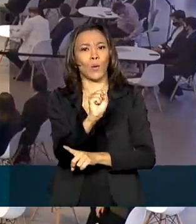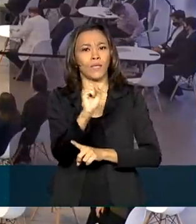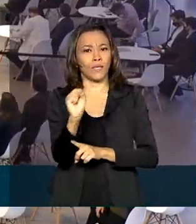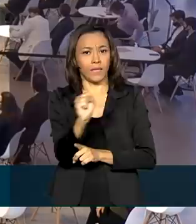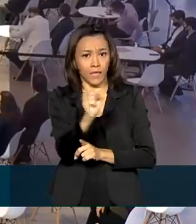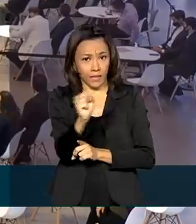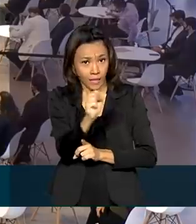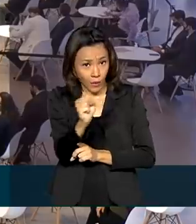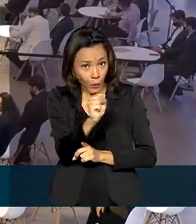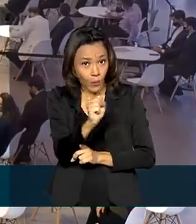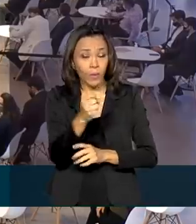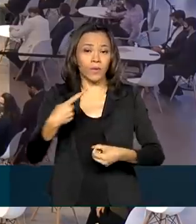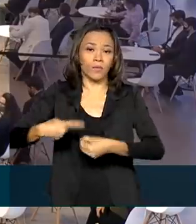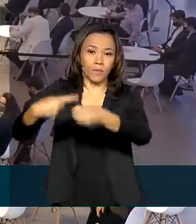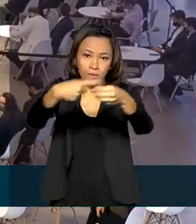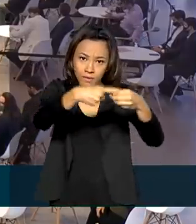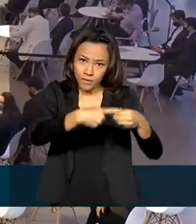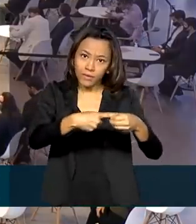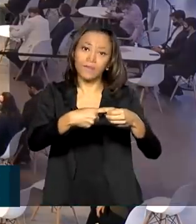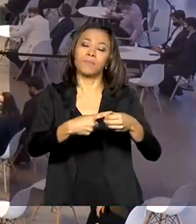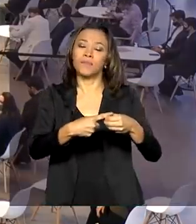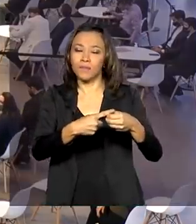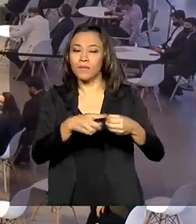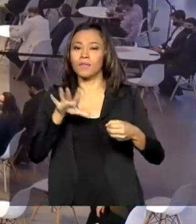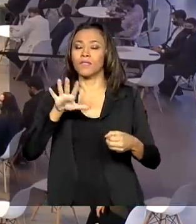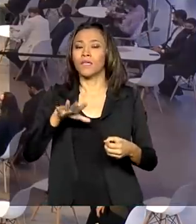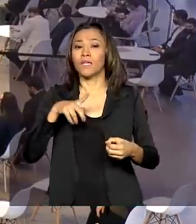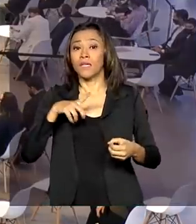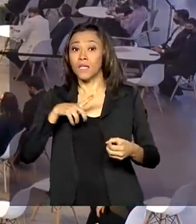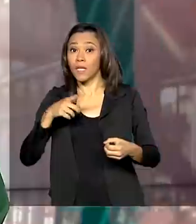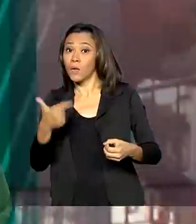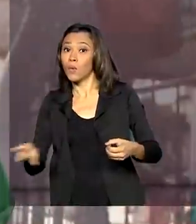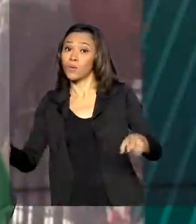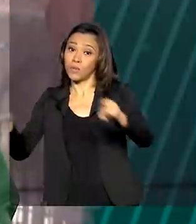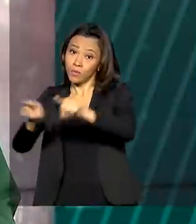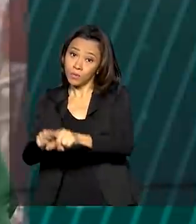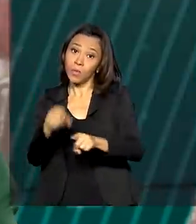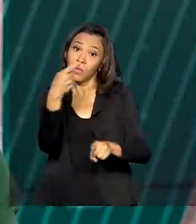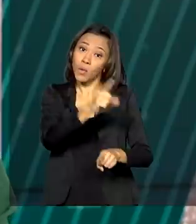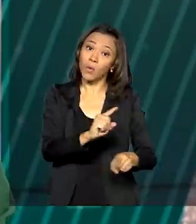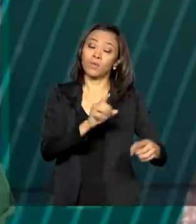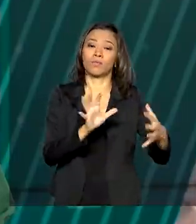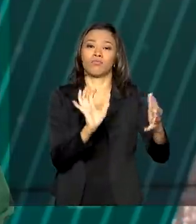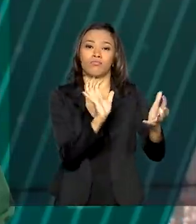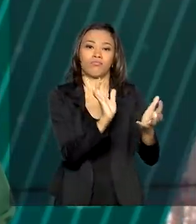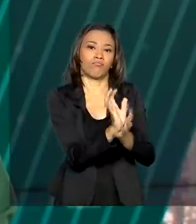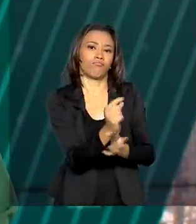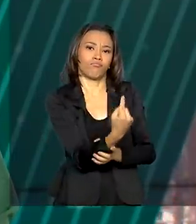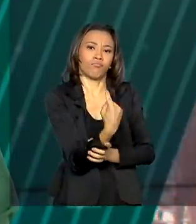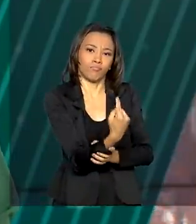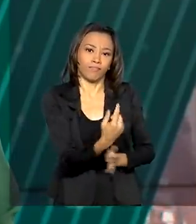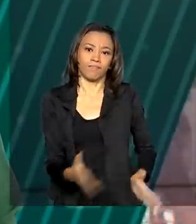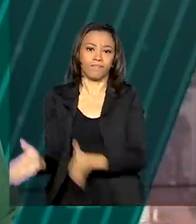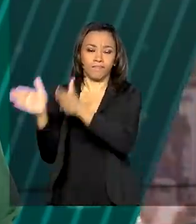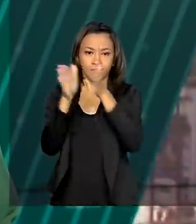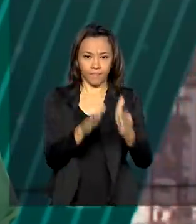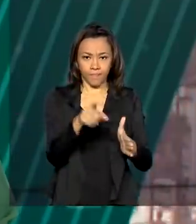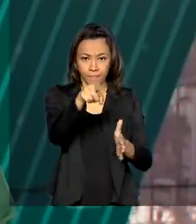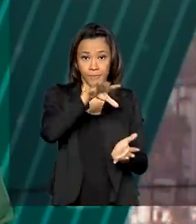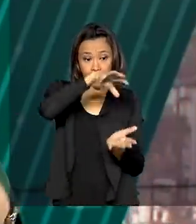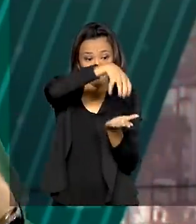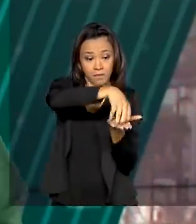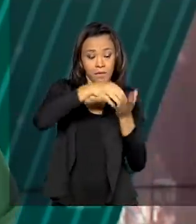municípios, alguns individualmente e outros em consórcio. As pequenas centrais hidrelétricas são